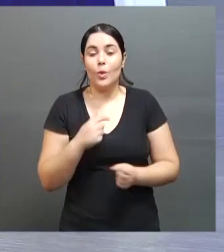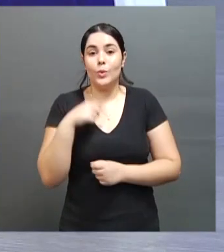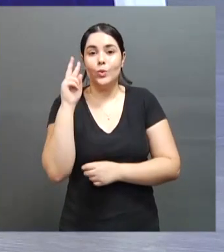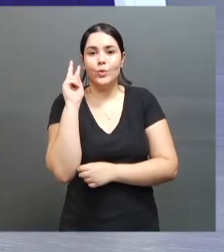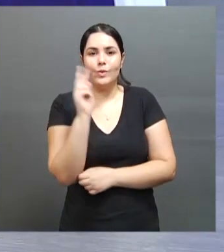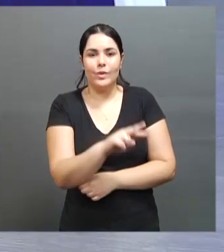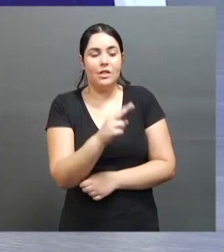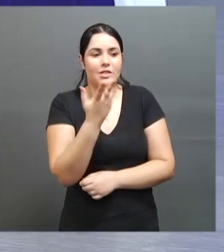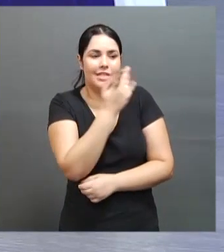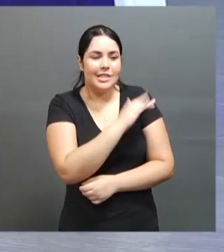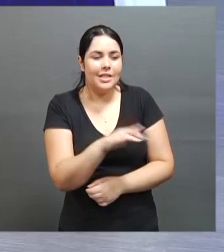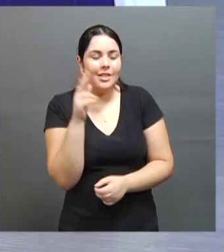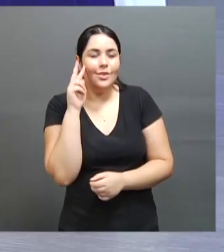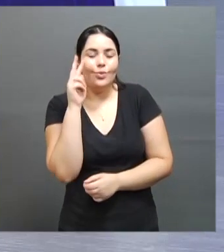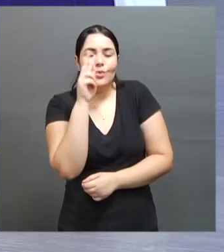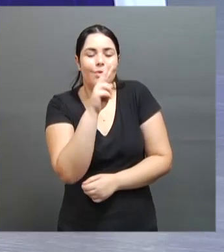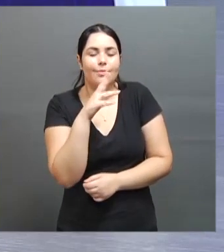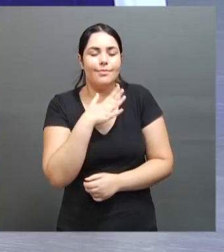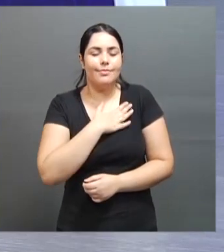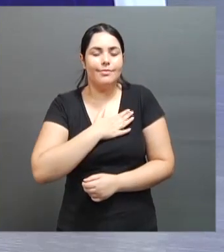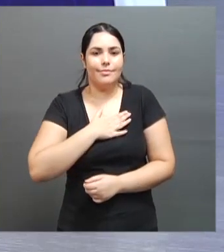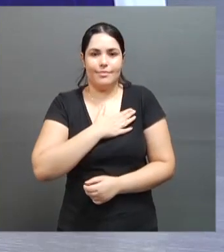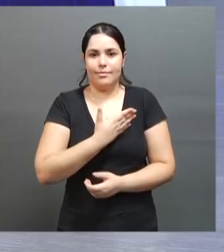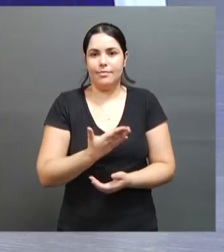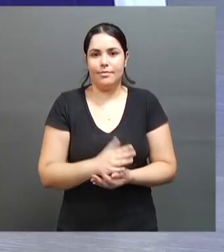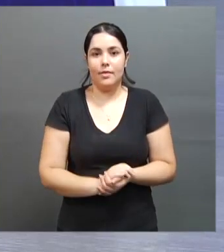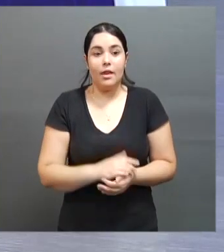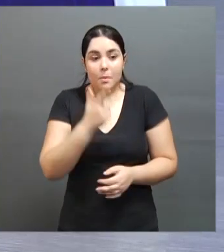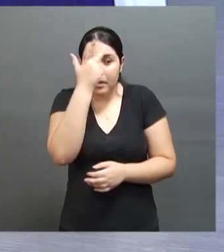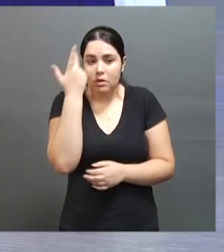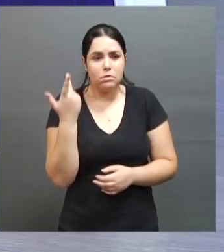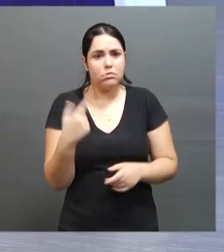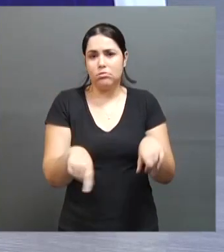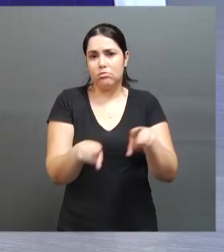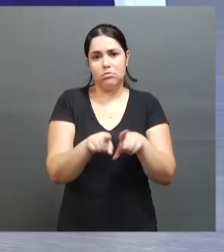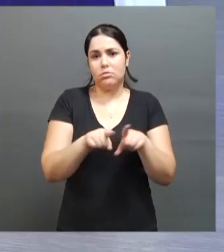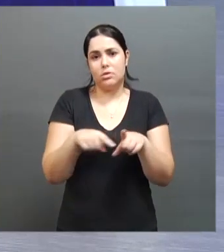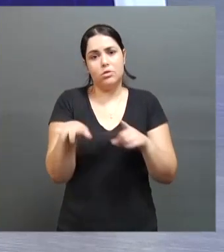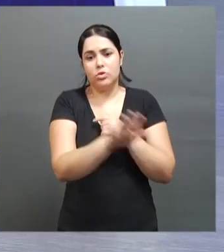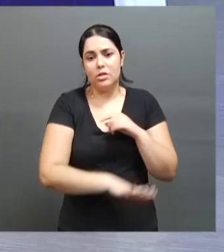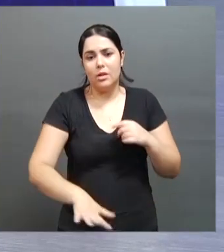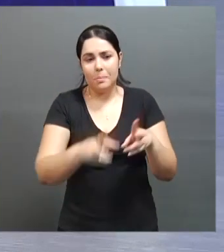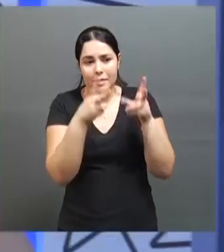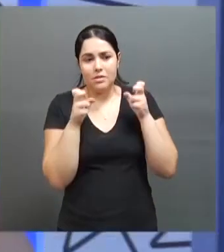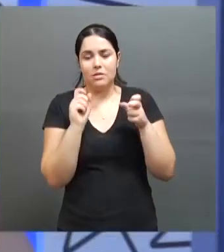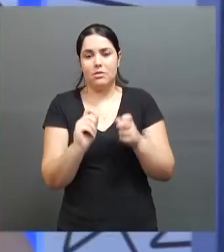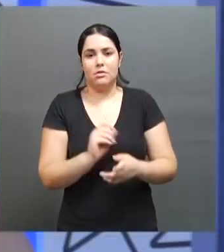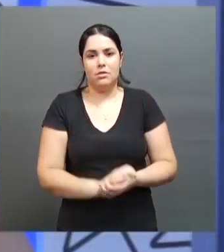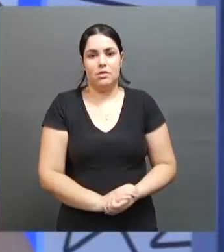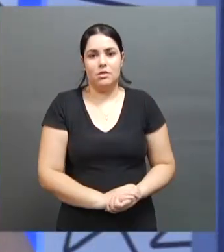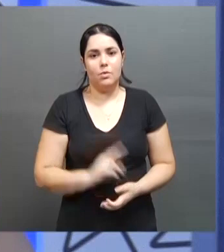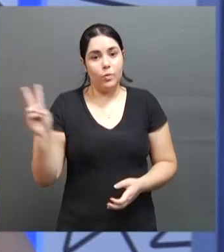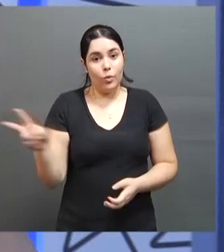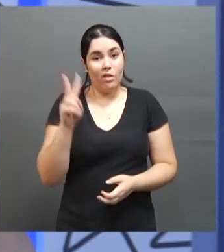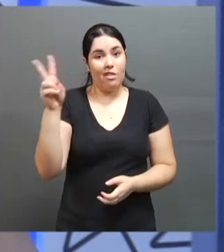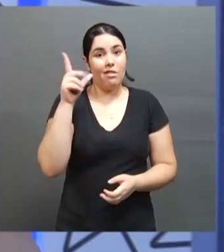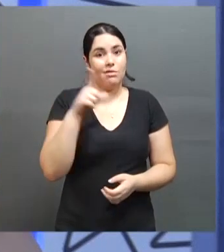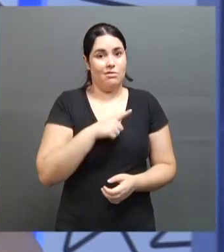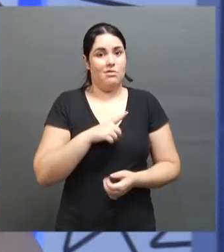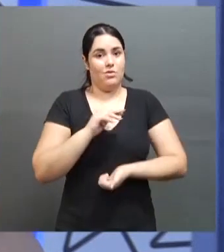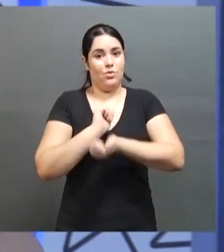brilho no olho da criança, sabe, das pessoas mesmo que reconhecem, sabe, o